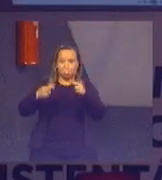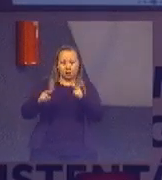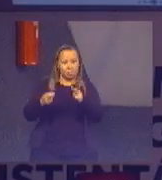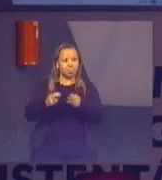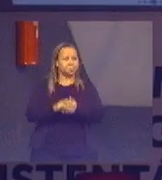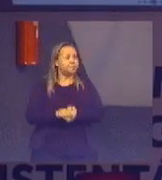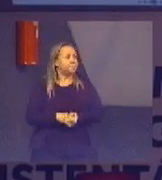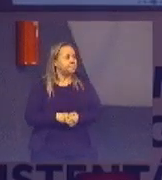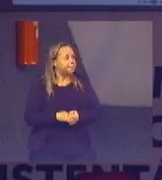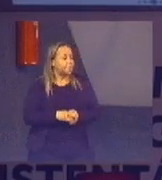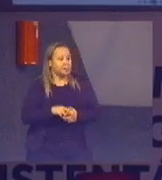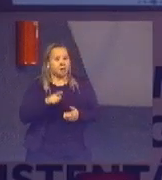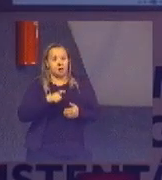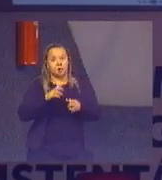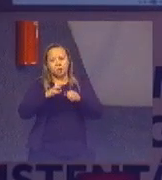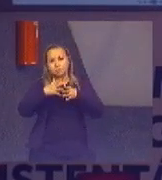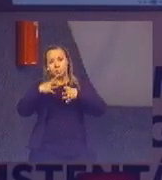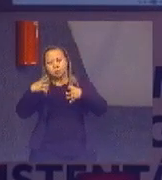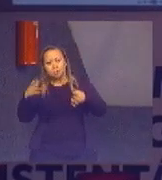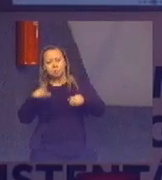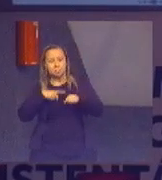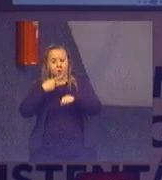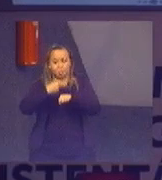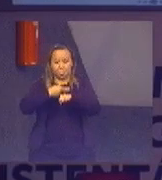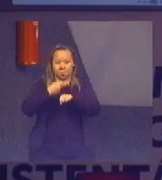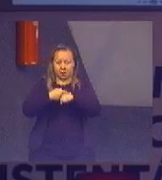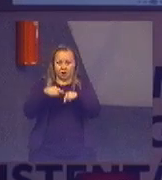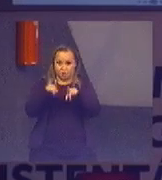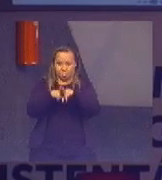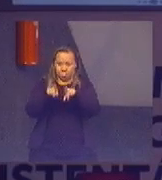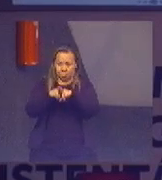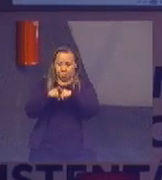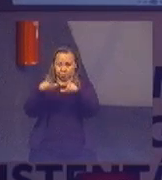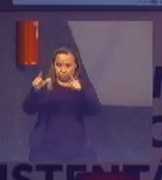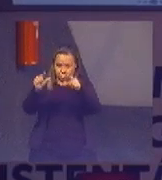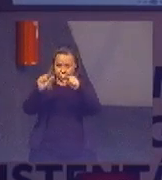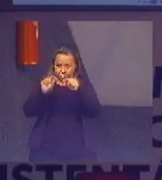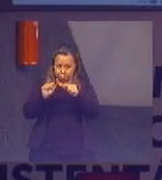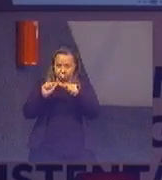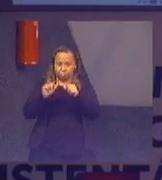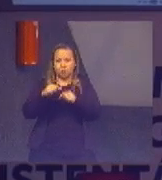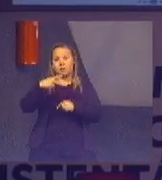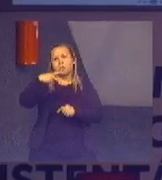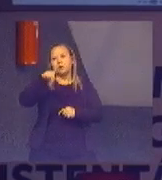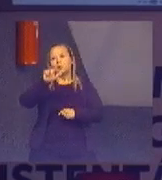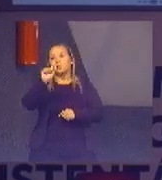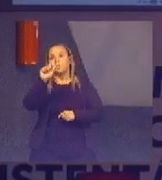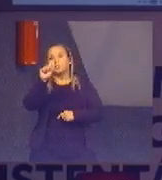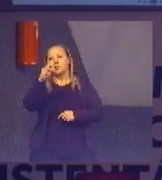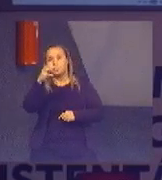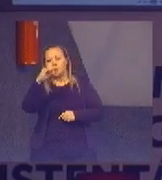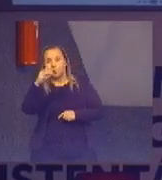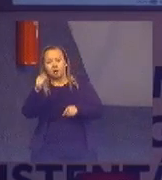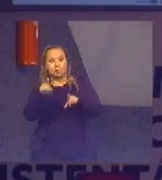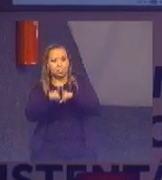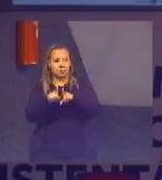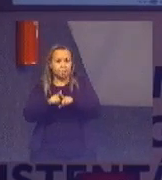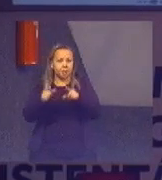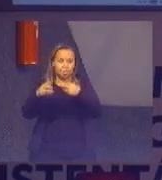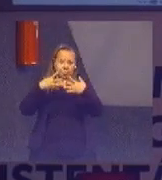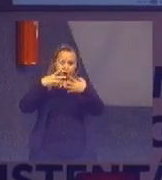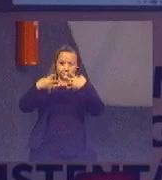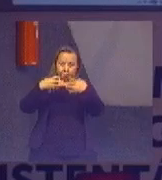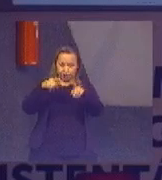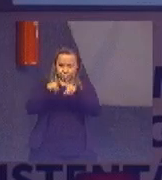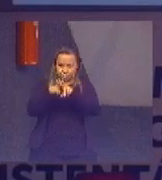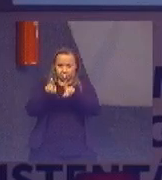a gente tem um crescimento ali nos metais, mas já uma queda nos plásticos varia um pouco. Uma queda também nos vírus, mas a